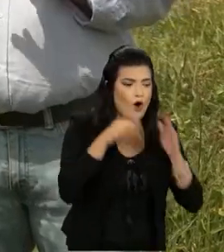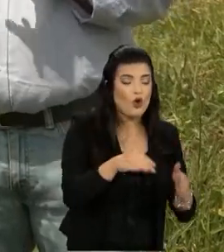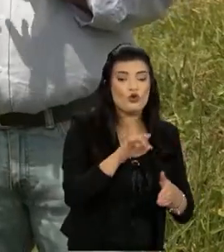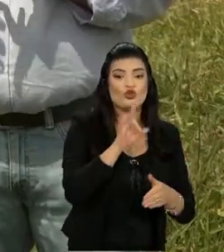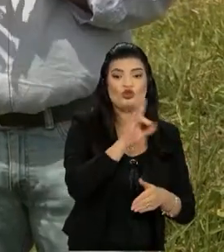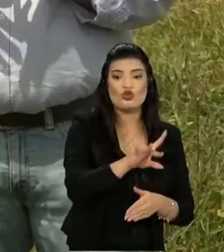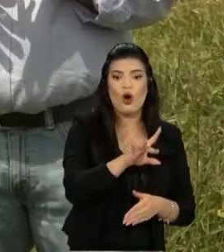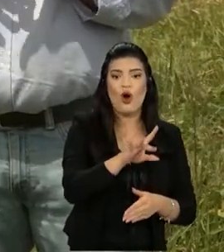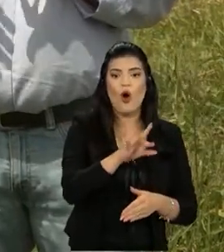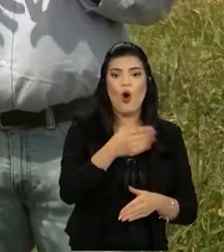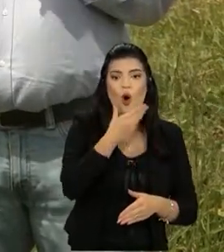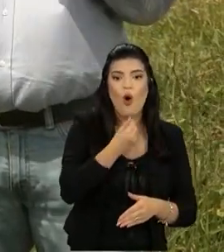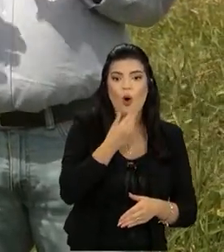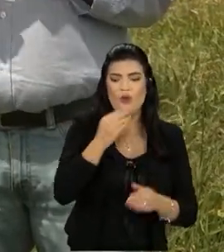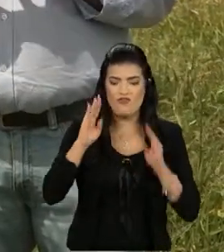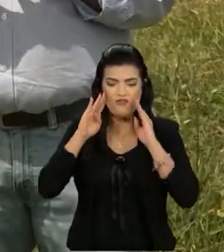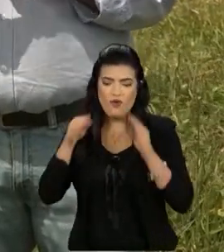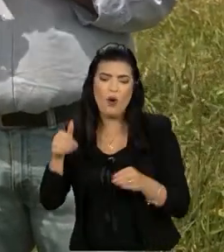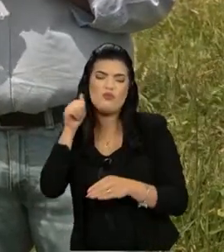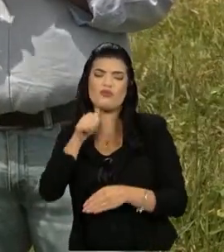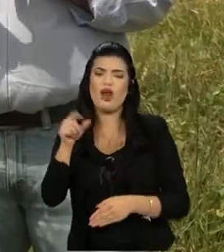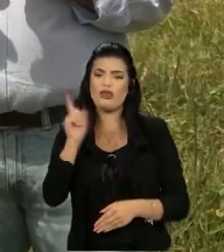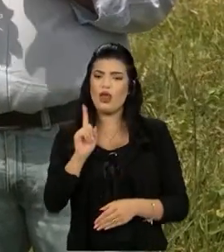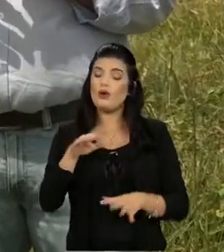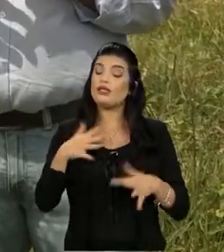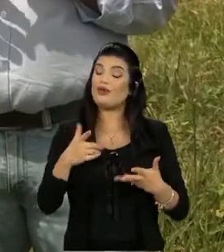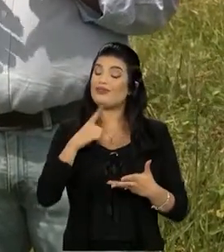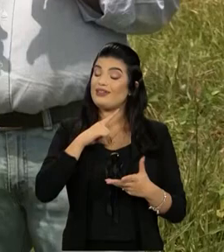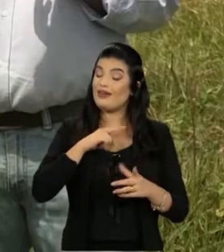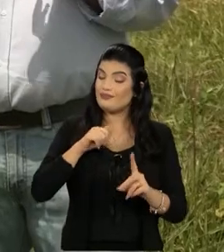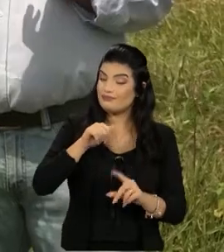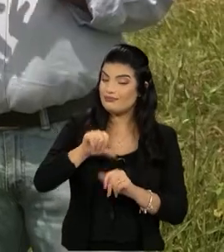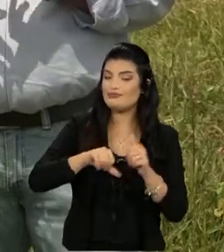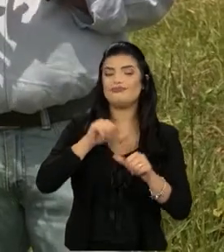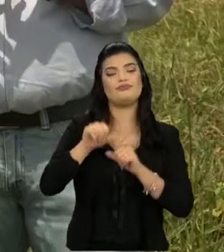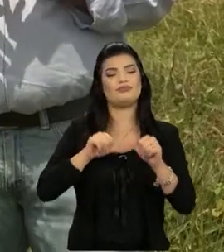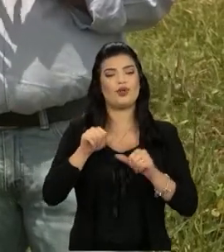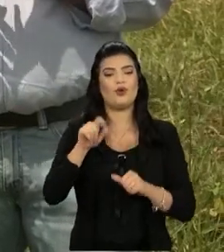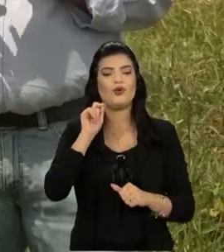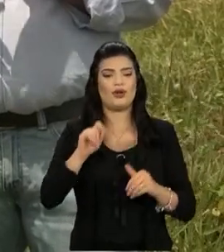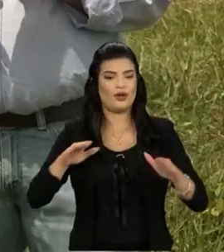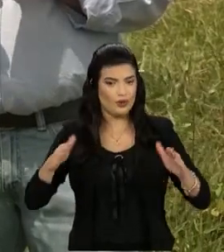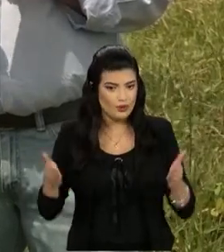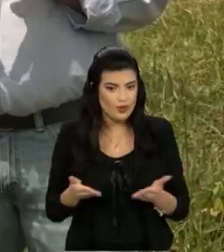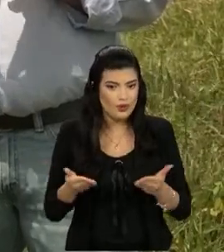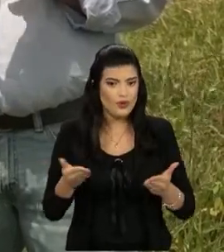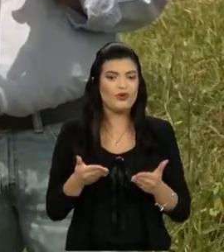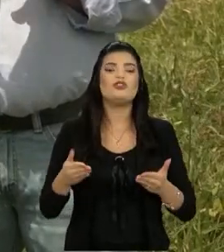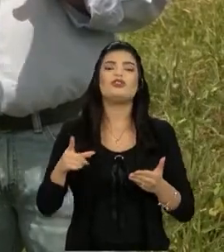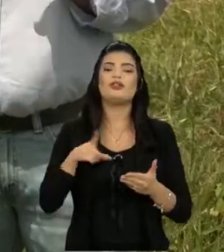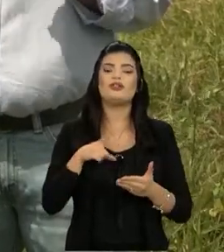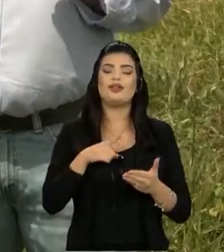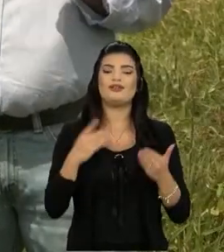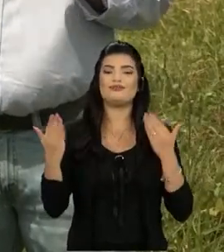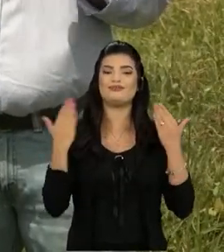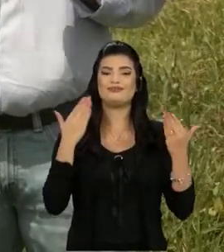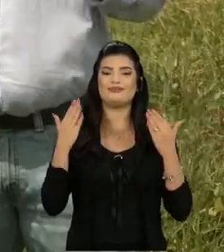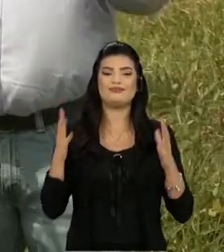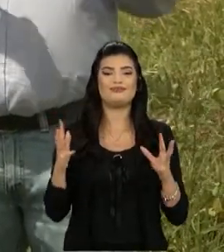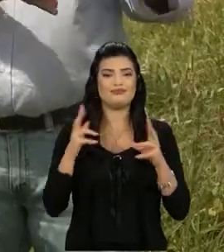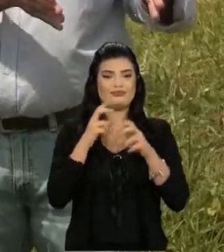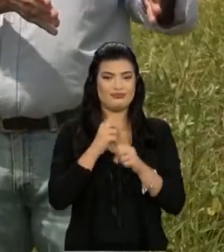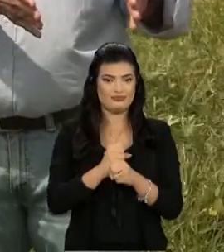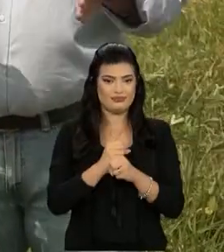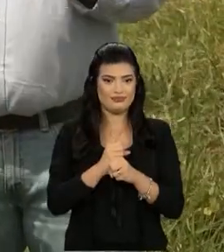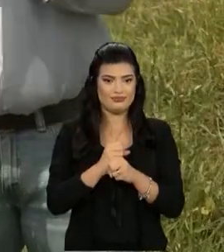são duas coisas que estão tracionando essa mudança do mercado. Uma é que hoje você tem uma cotação de